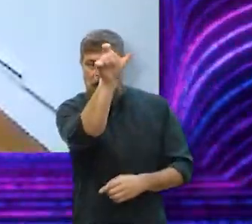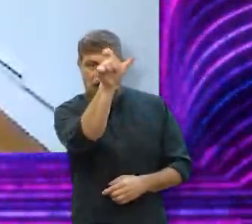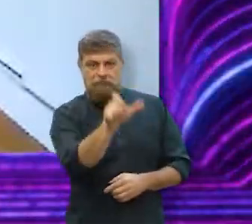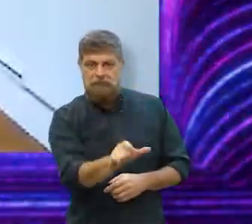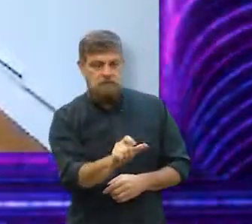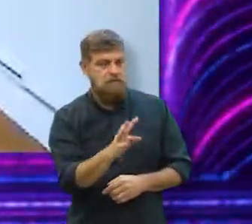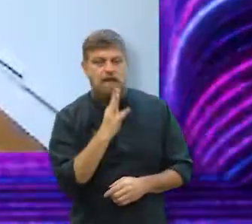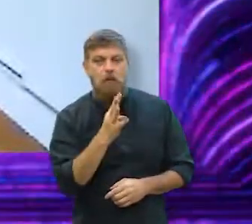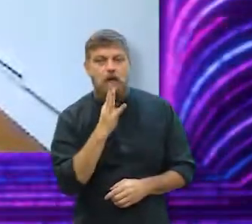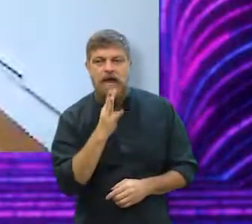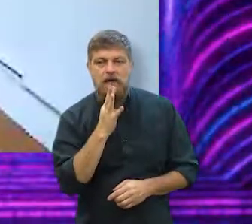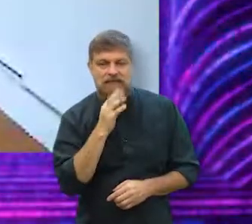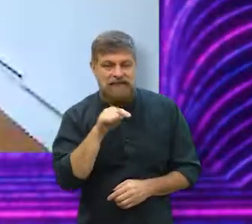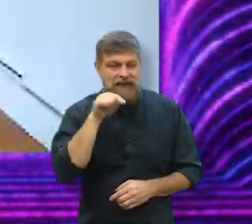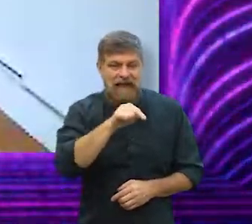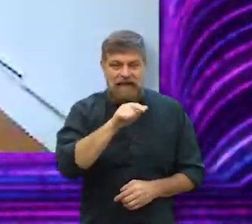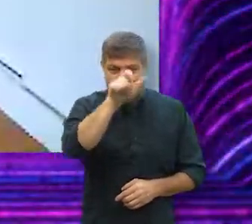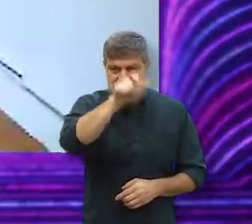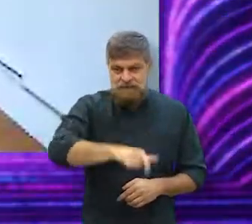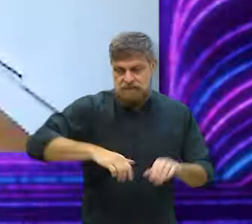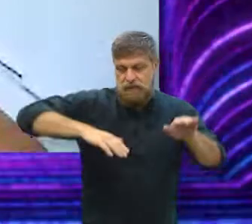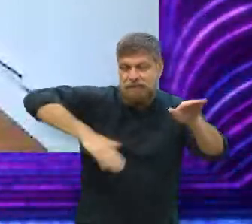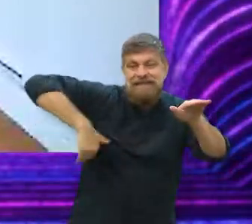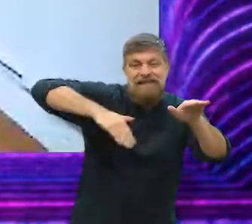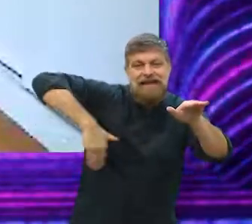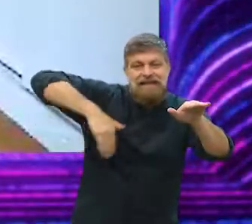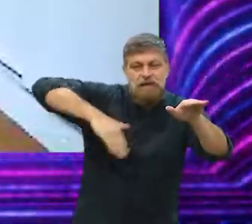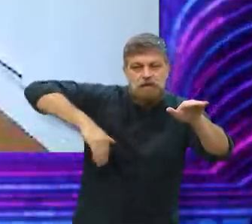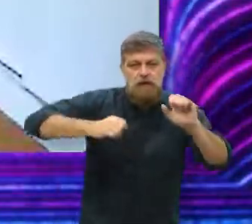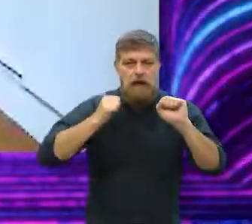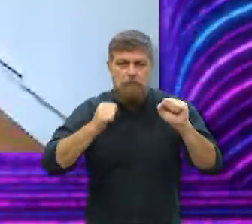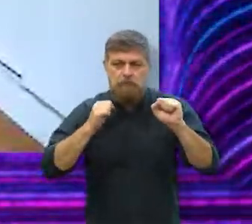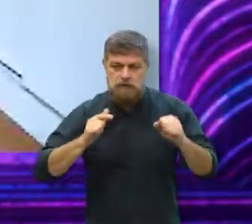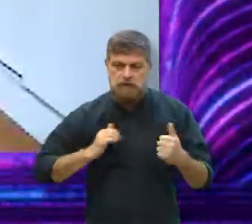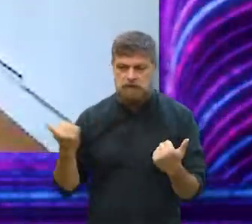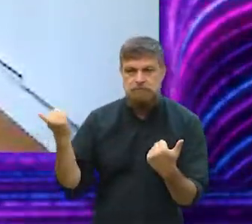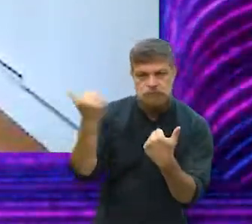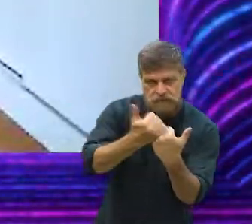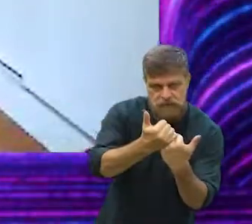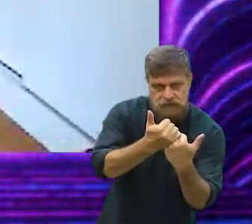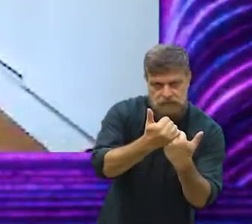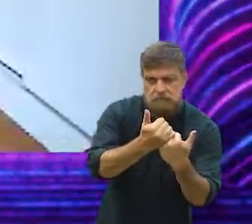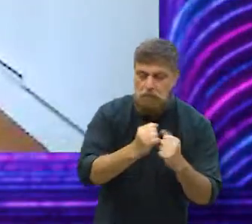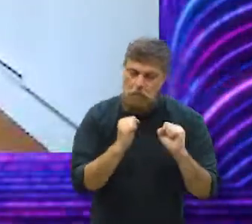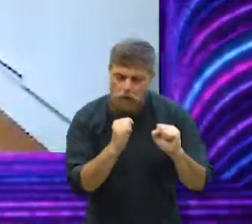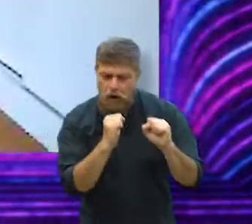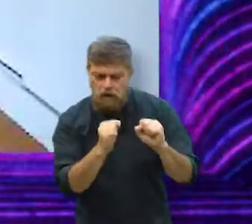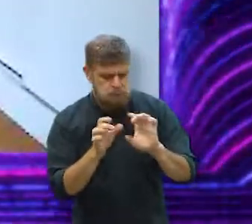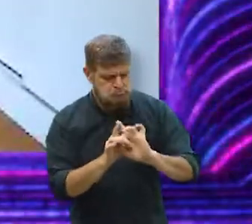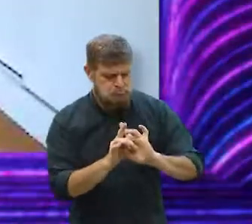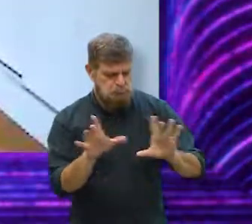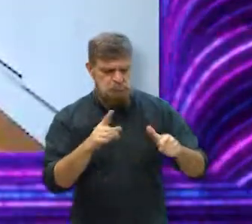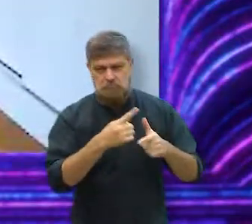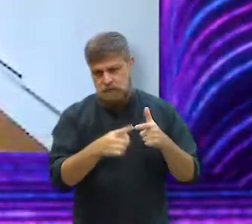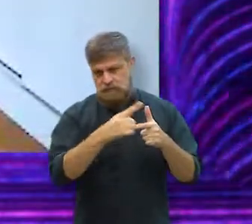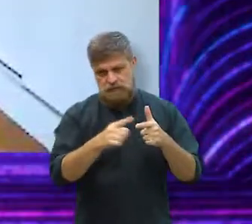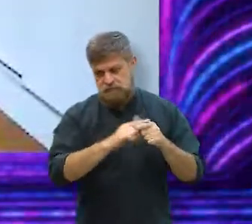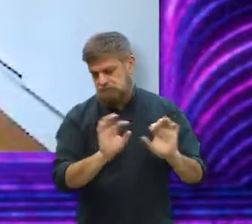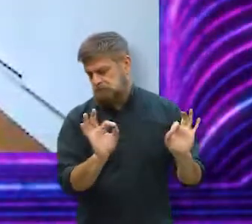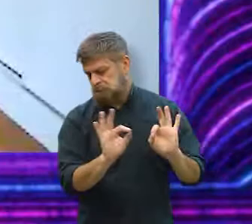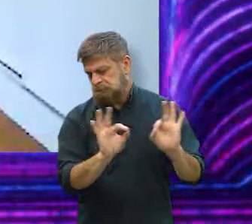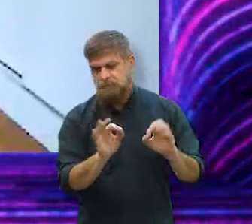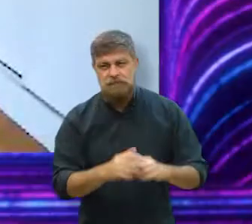desconhecida, especialmente porque ela tem que ser uma nadadora, claro que pode ter dublê, não tem problema, mas,